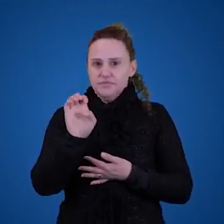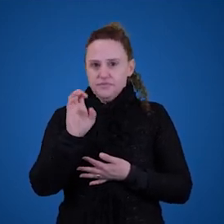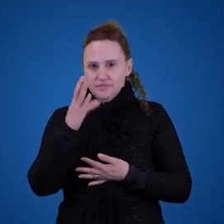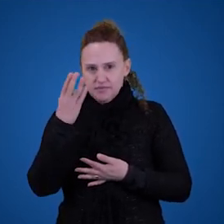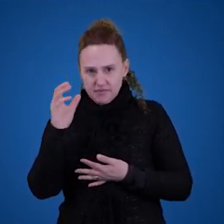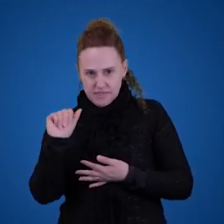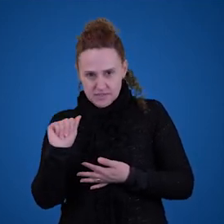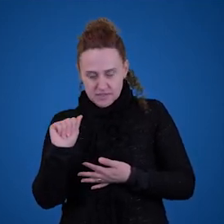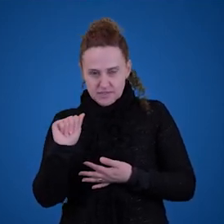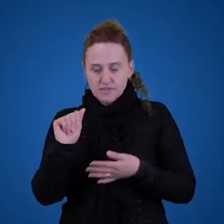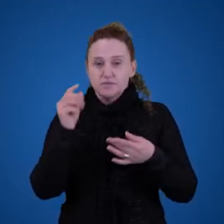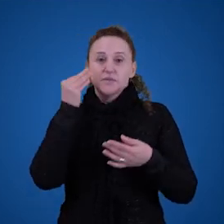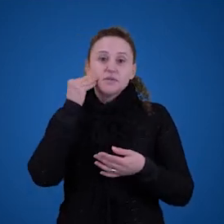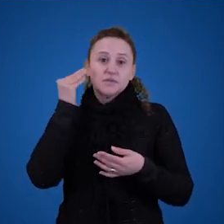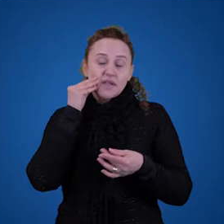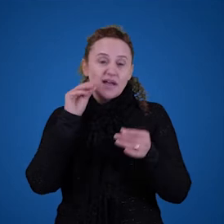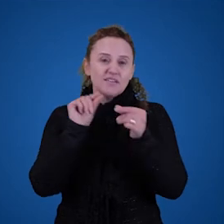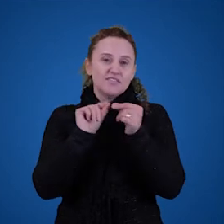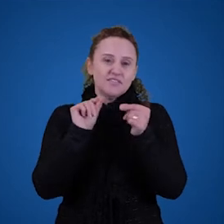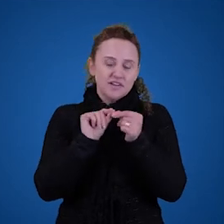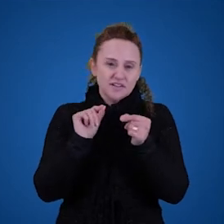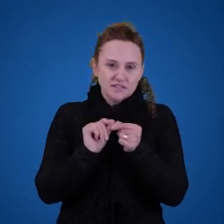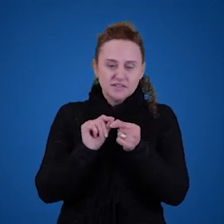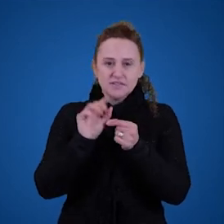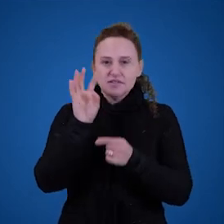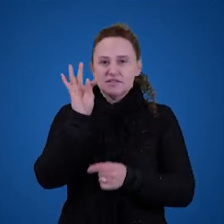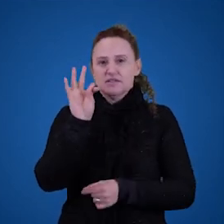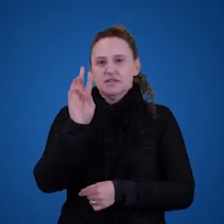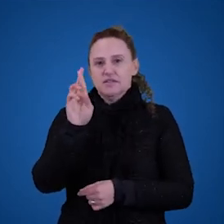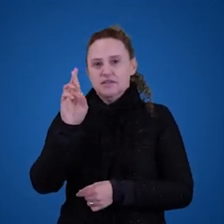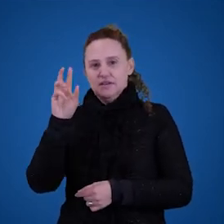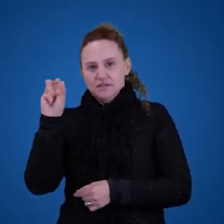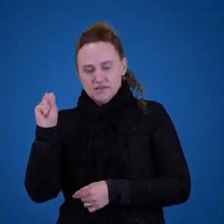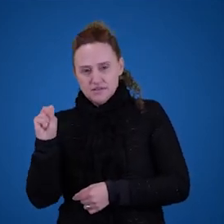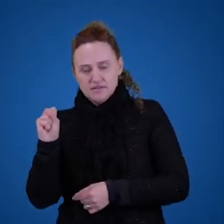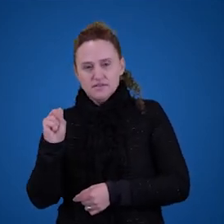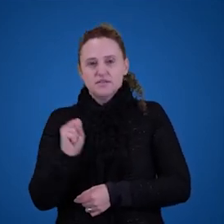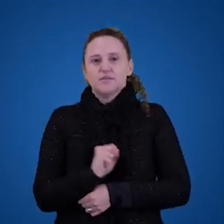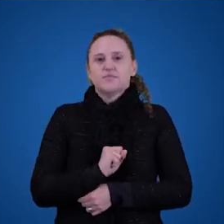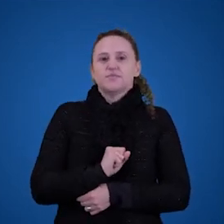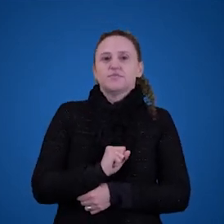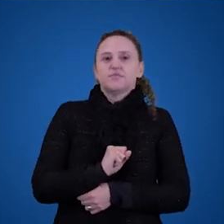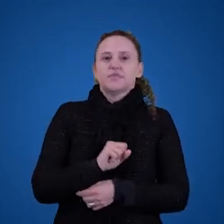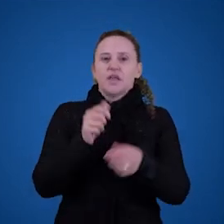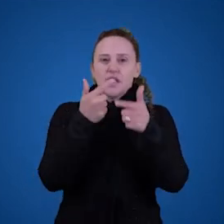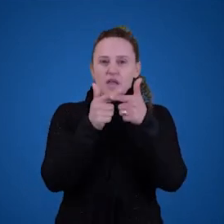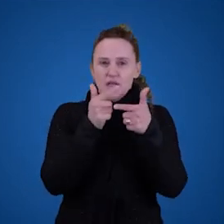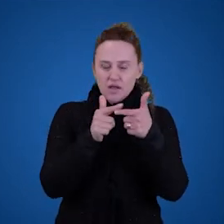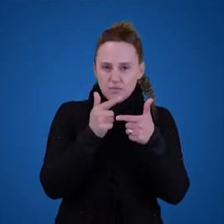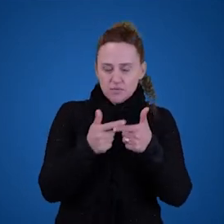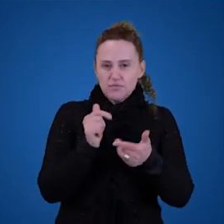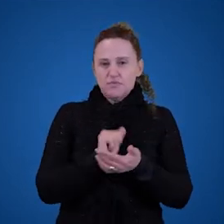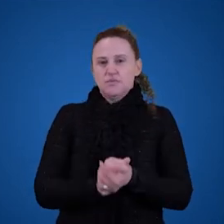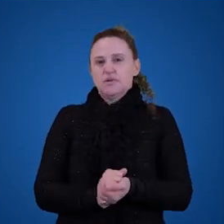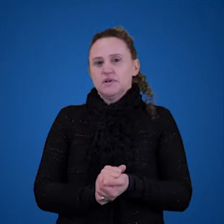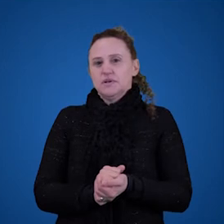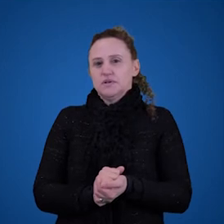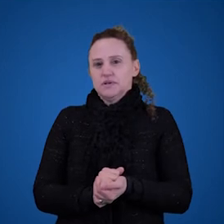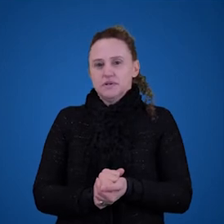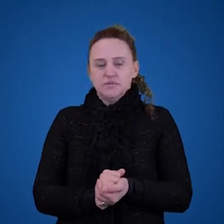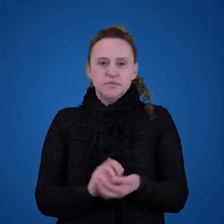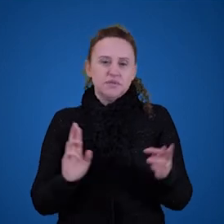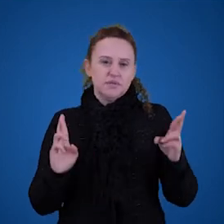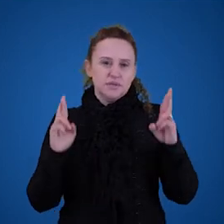deles com a TRS. O quebra-cabeça chamado de o problema da referência a inexistentes aparentes, ou da